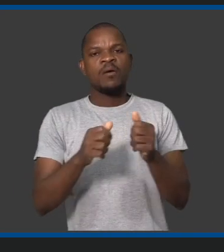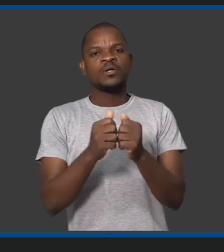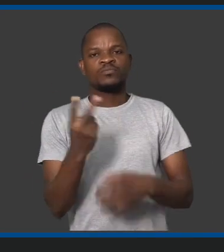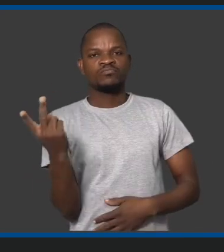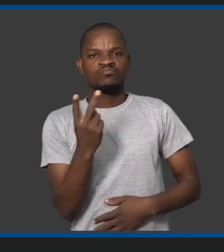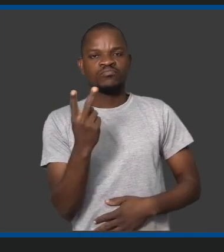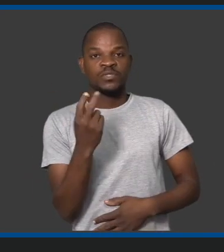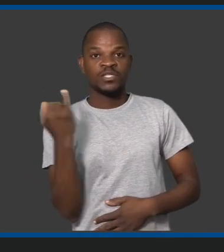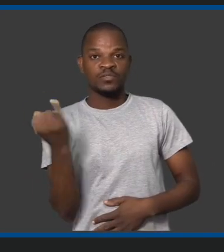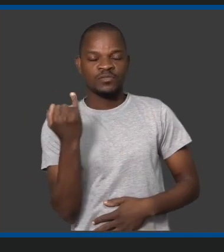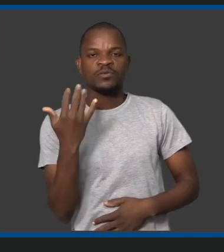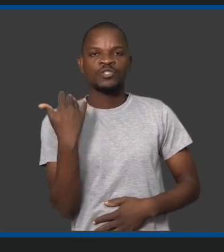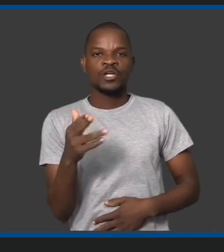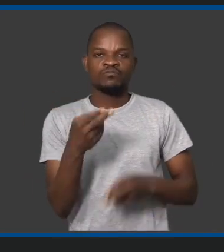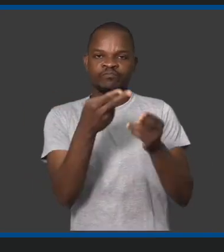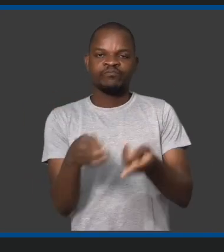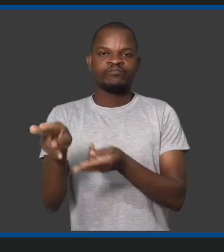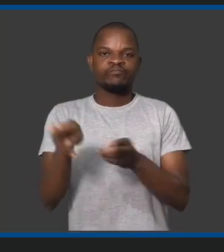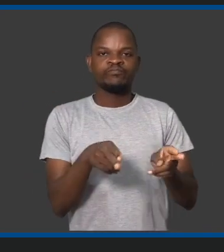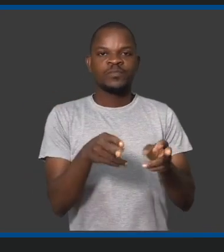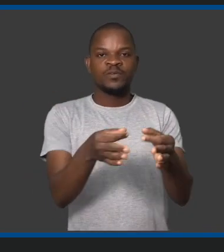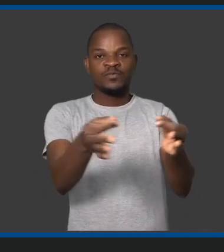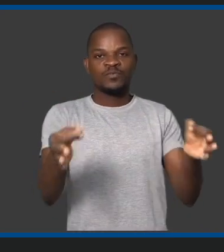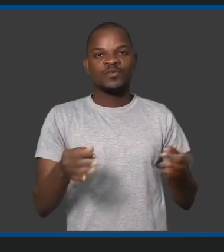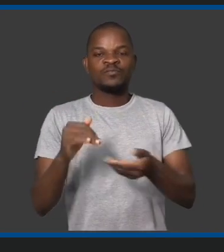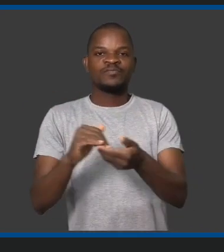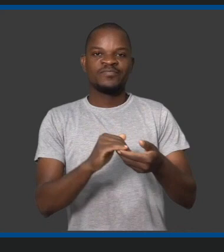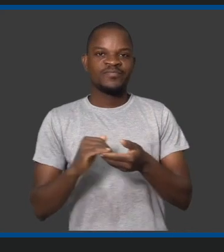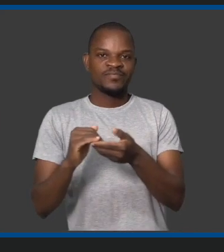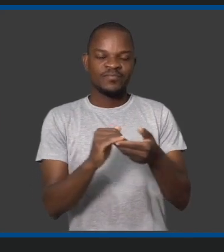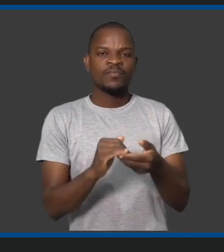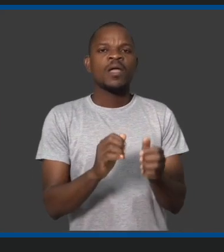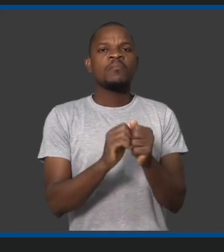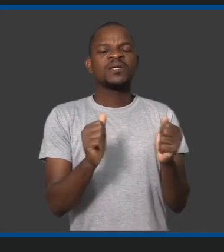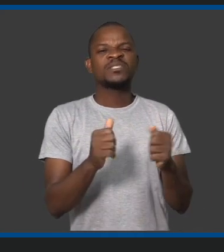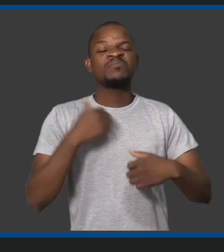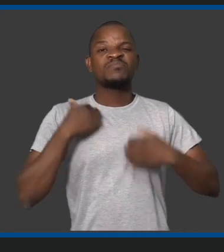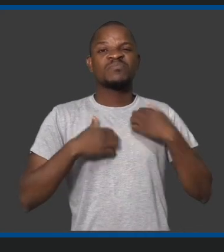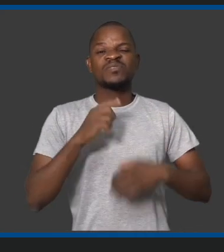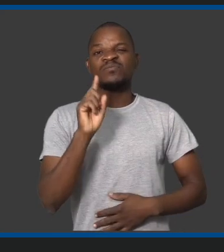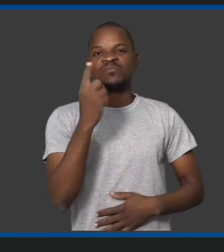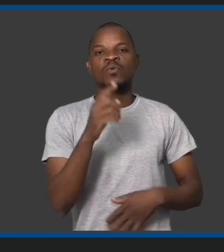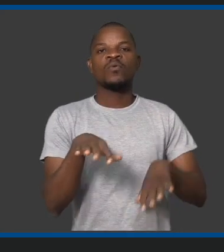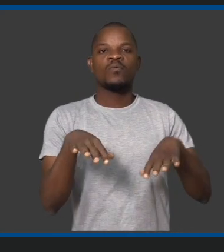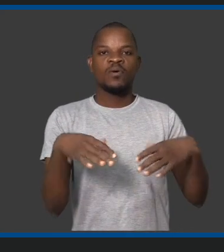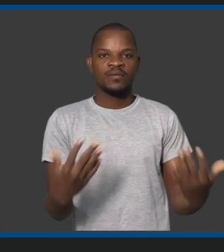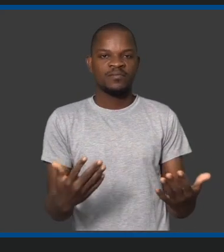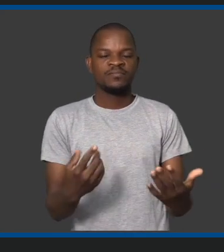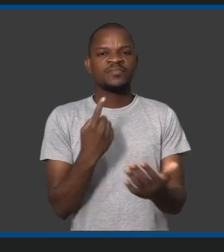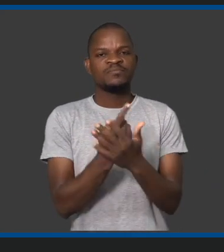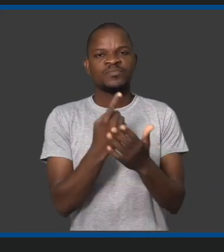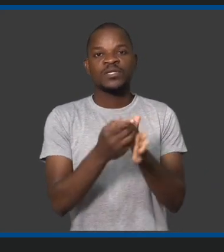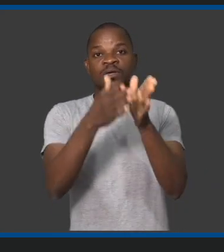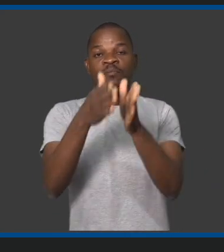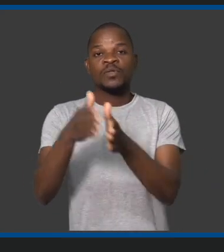o efeito, as duas instituições assinaram um protocolo de cooperação, sendo a primeira preocupação garantir